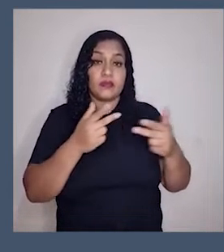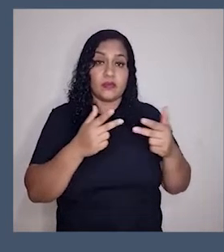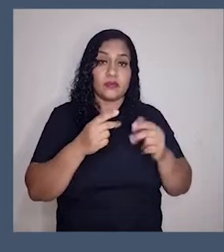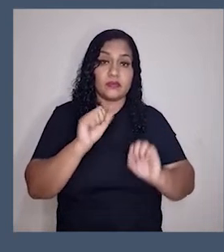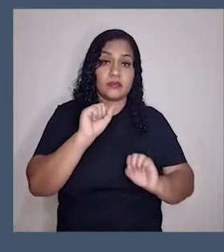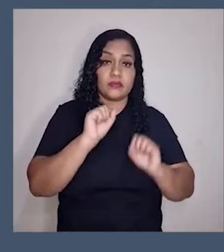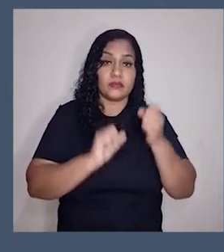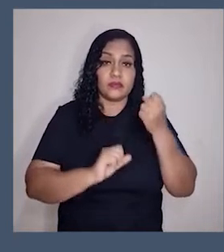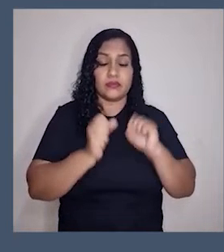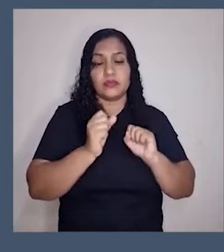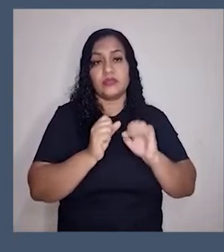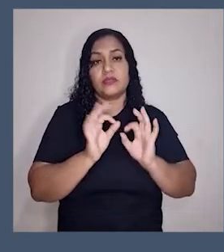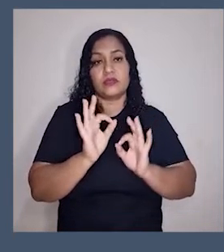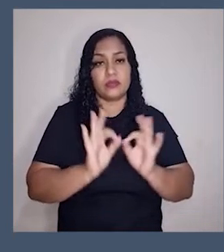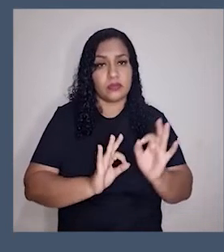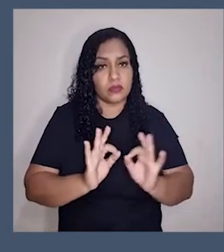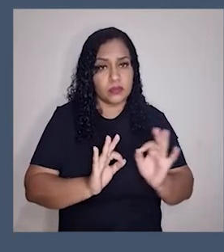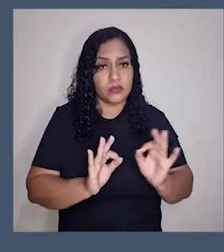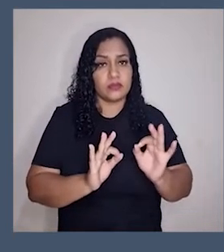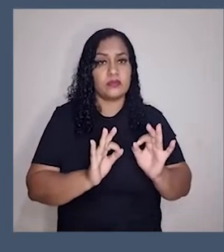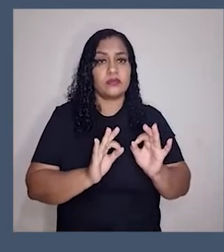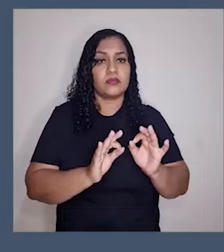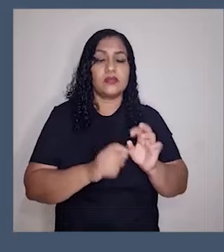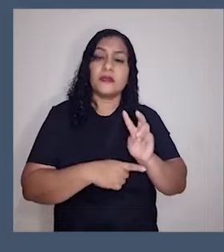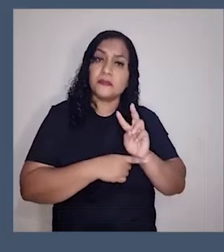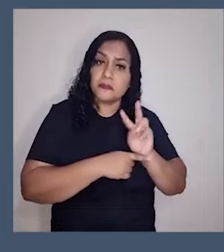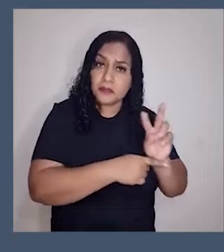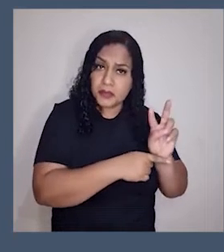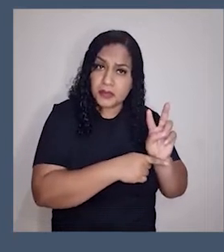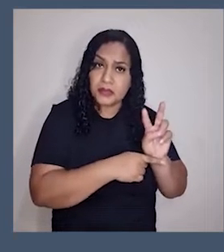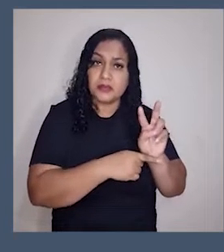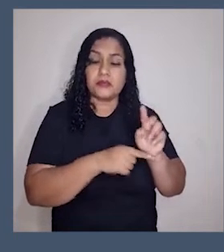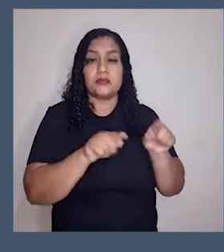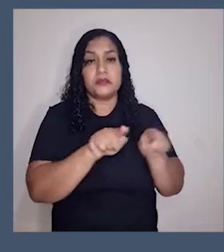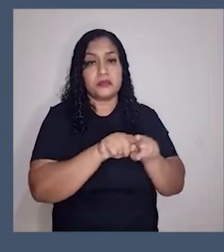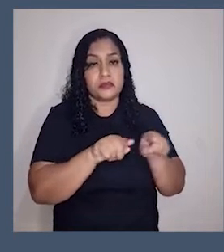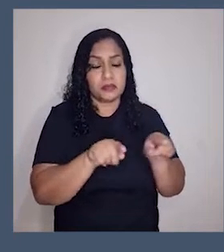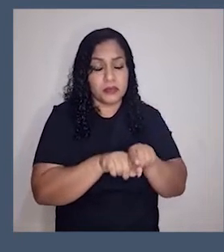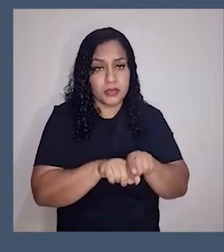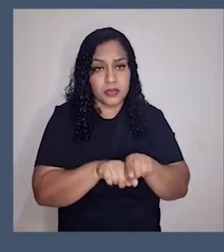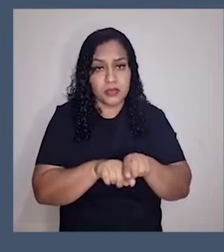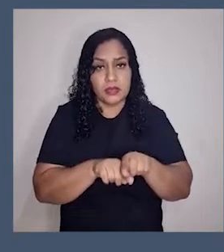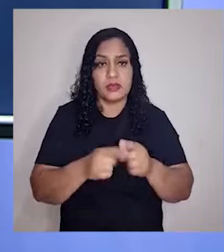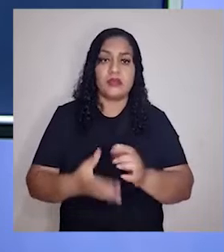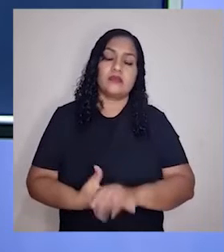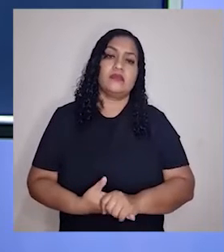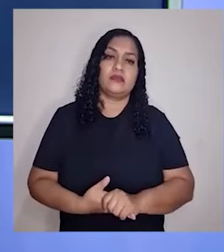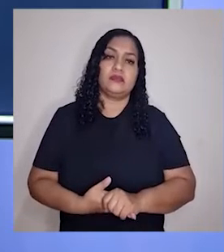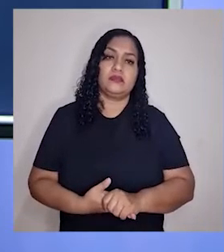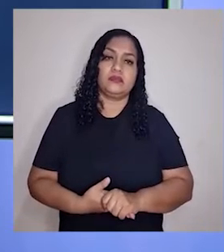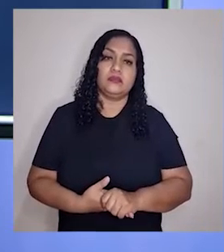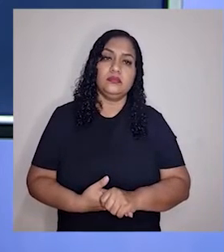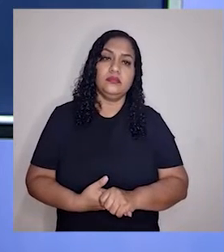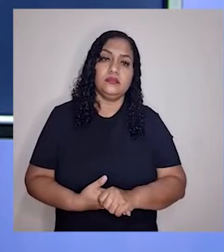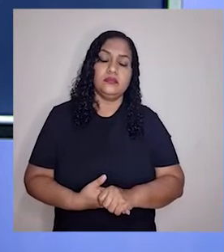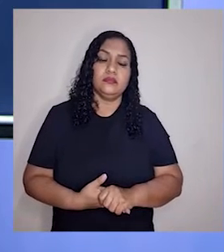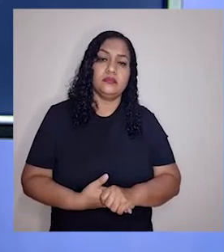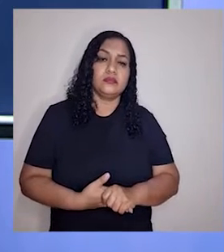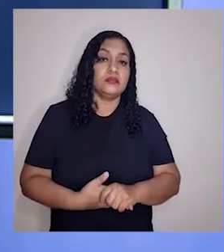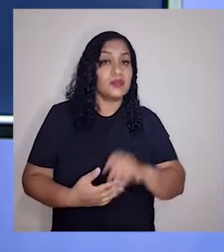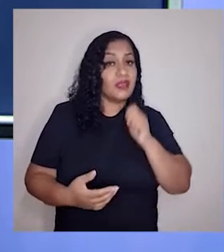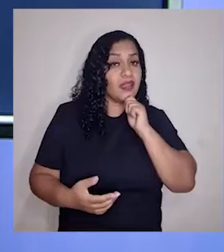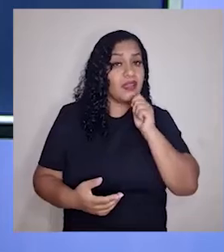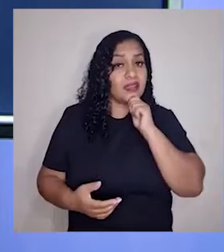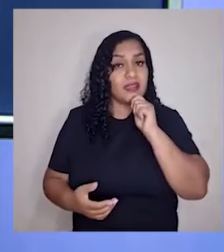produtos industrializados, capitais, né? Empréstimos também e, de certa forma,